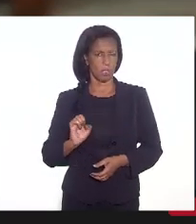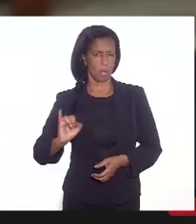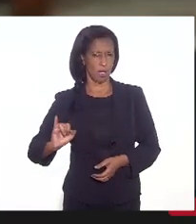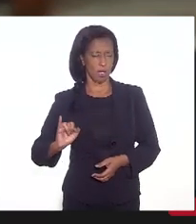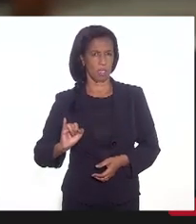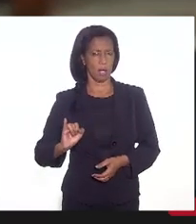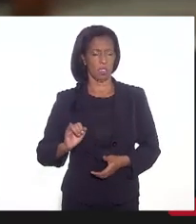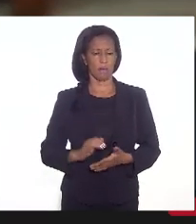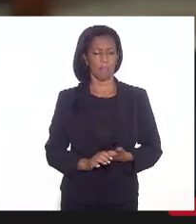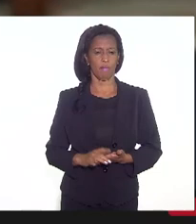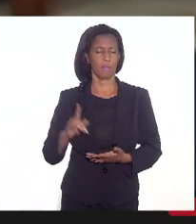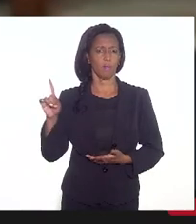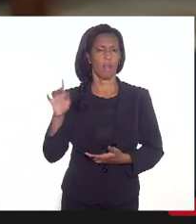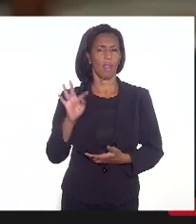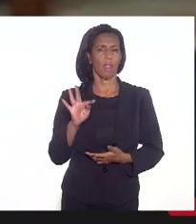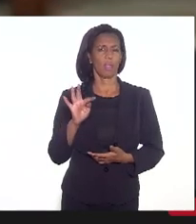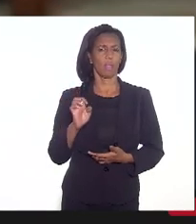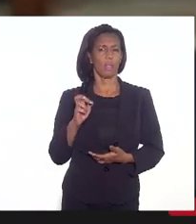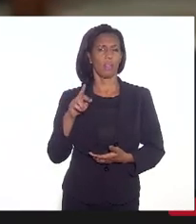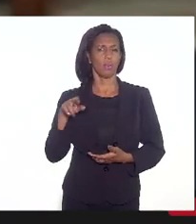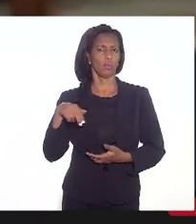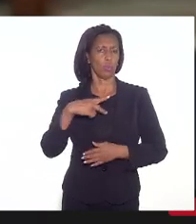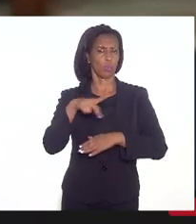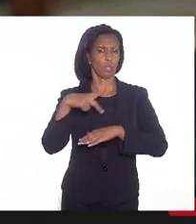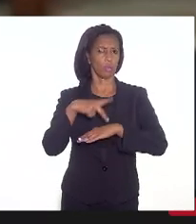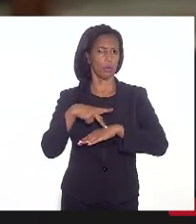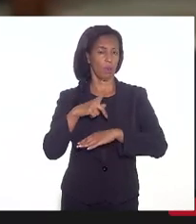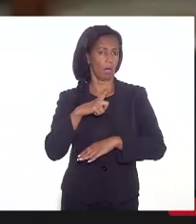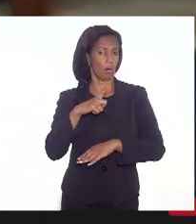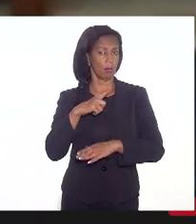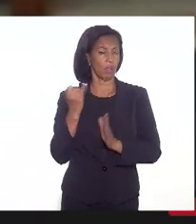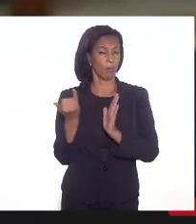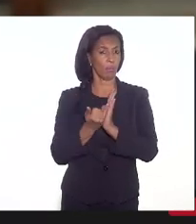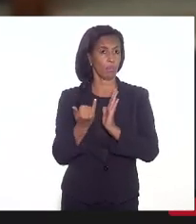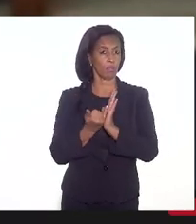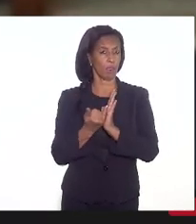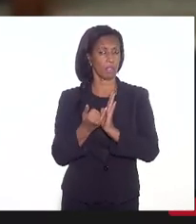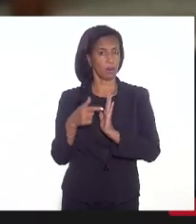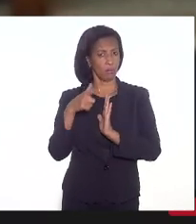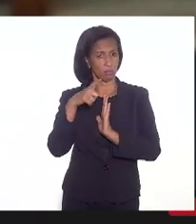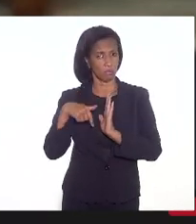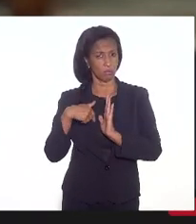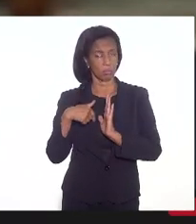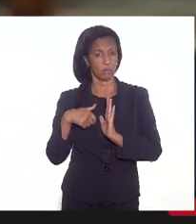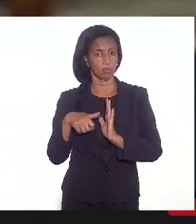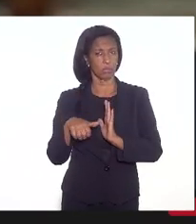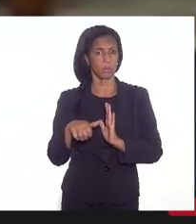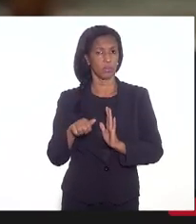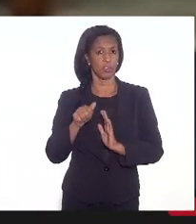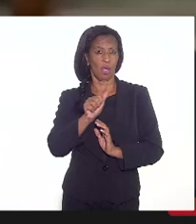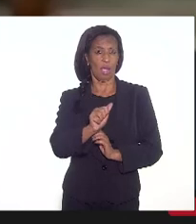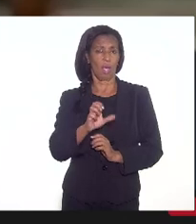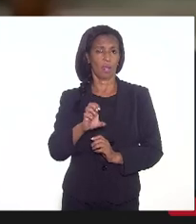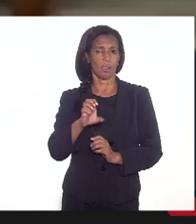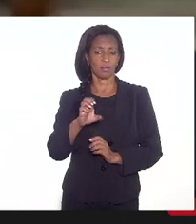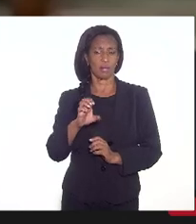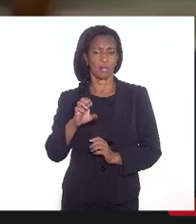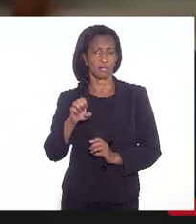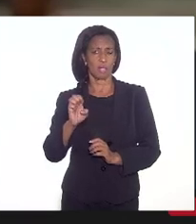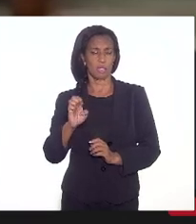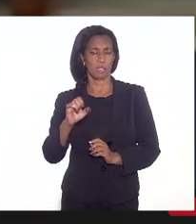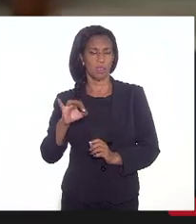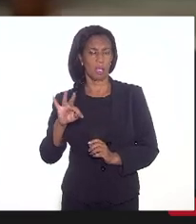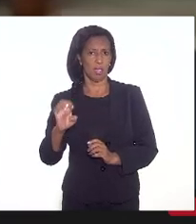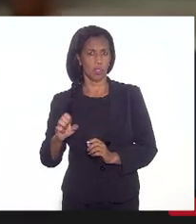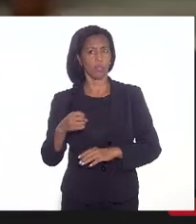lá no no Tesouro Nacional e tem a publicação deles de aceite, coisa que nós vamos